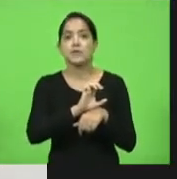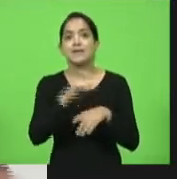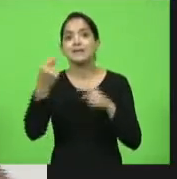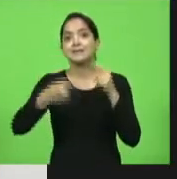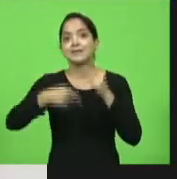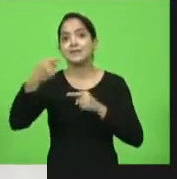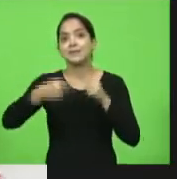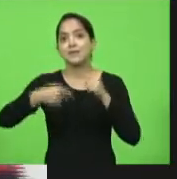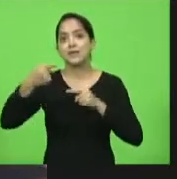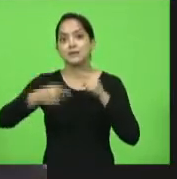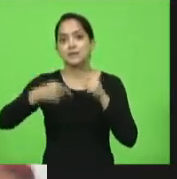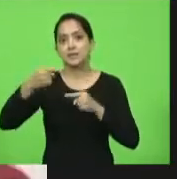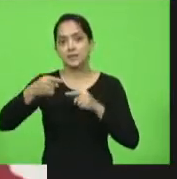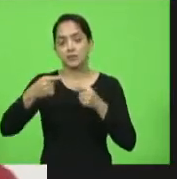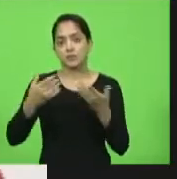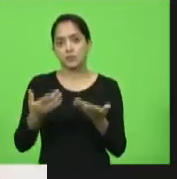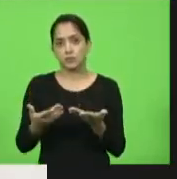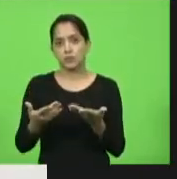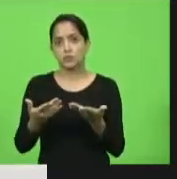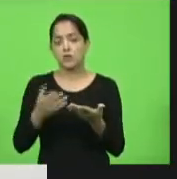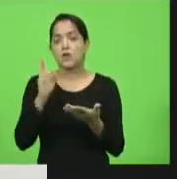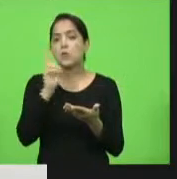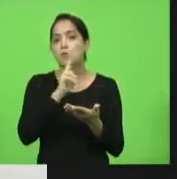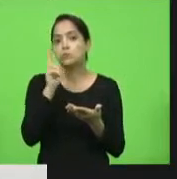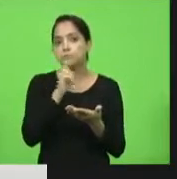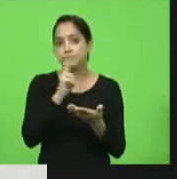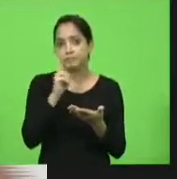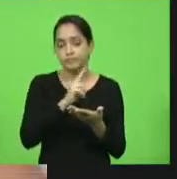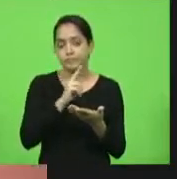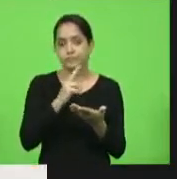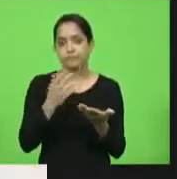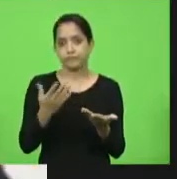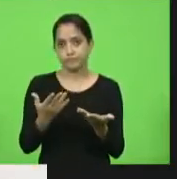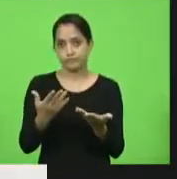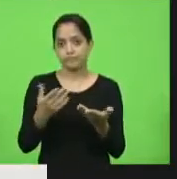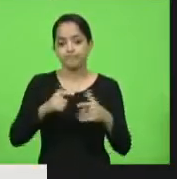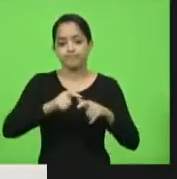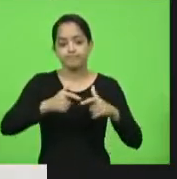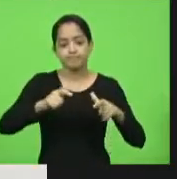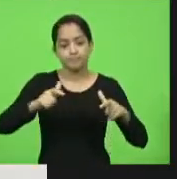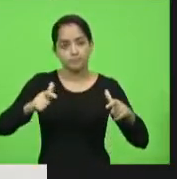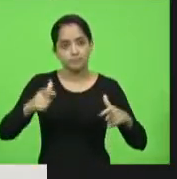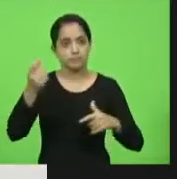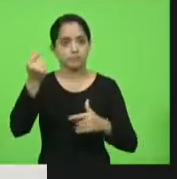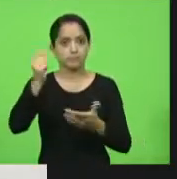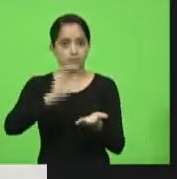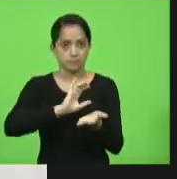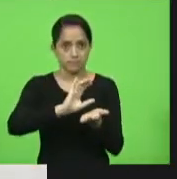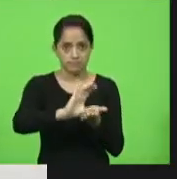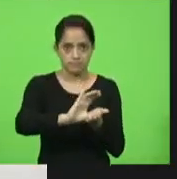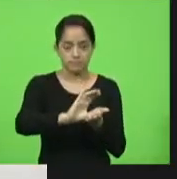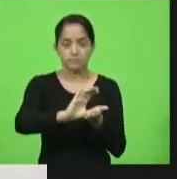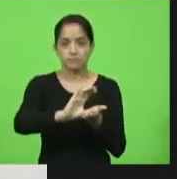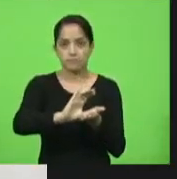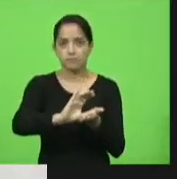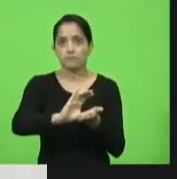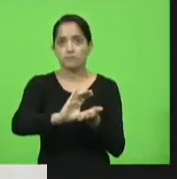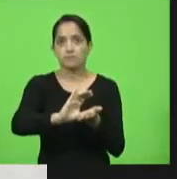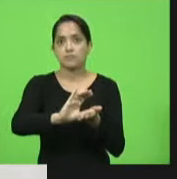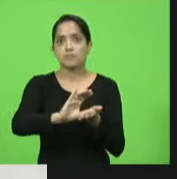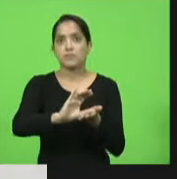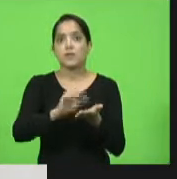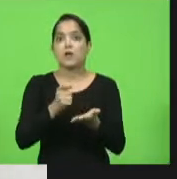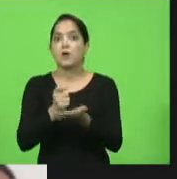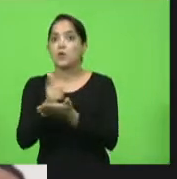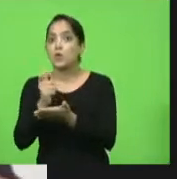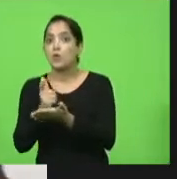com extrema urgência a ampliação de recursos para a compra de